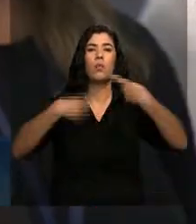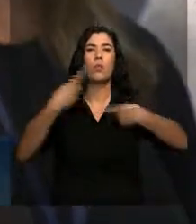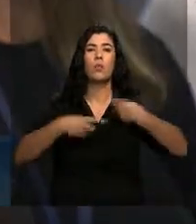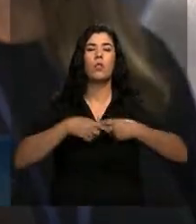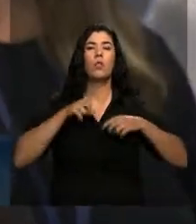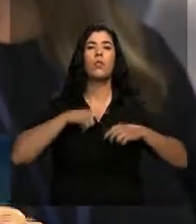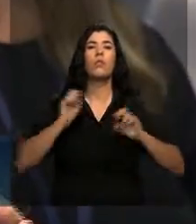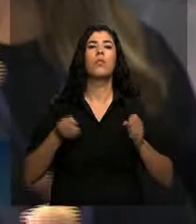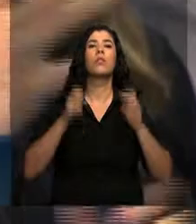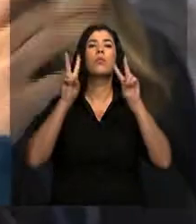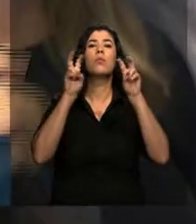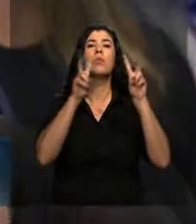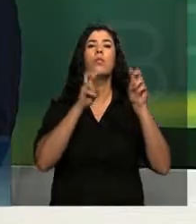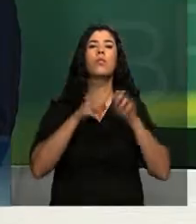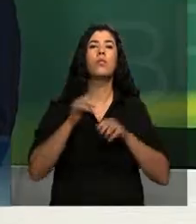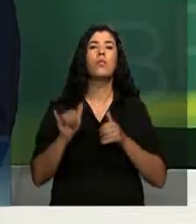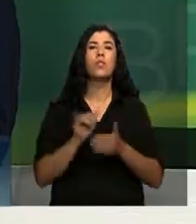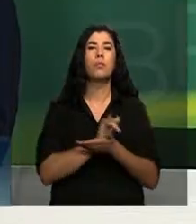os temas tratados também?